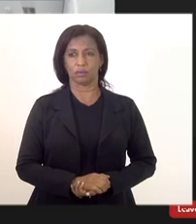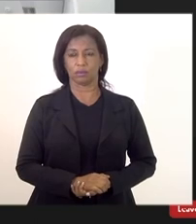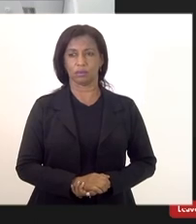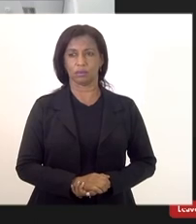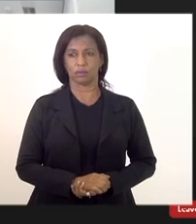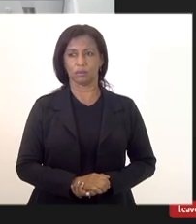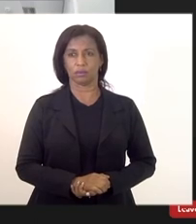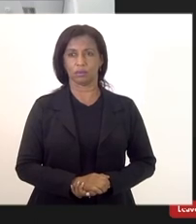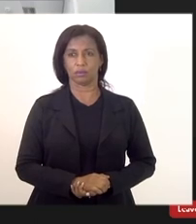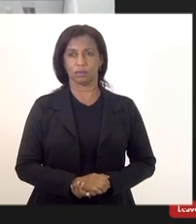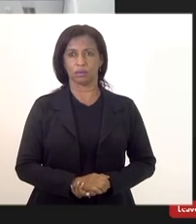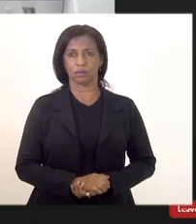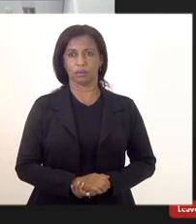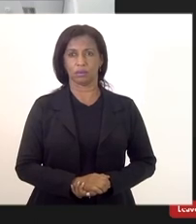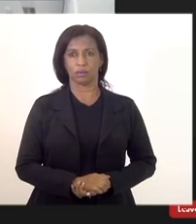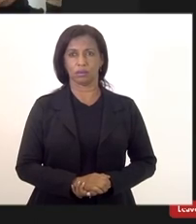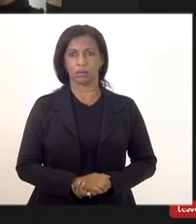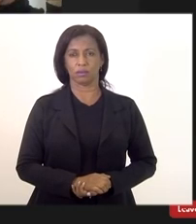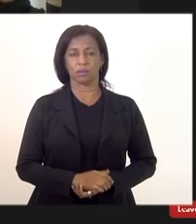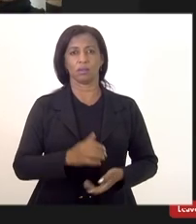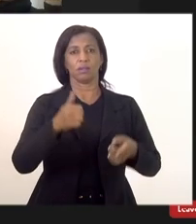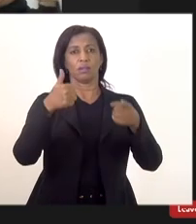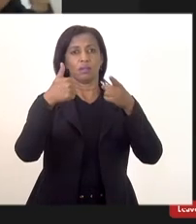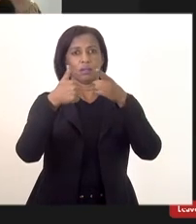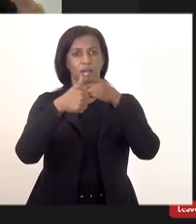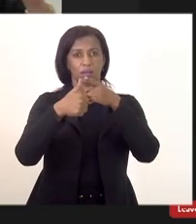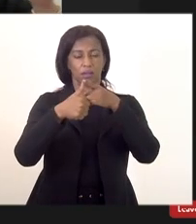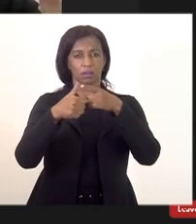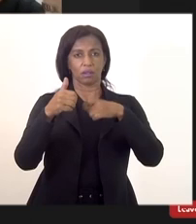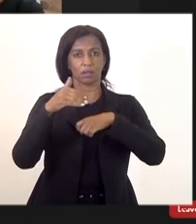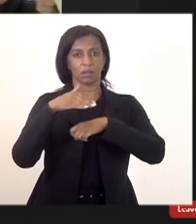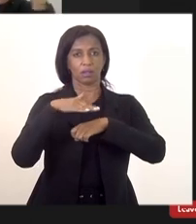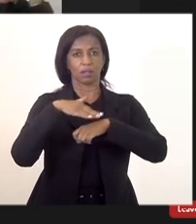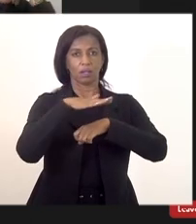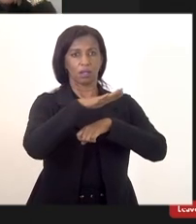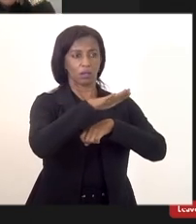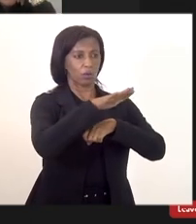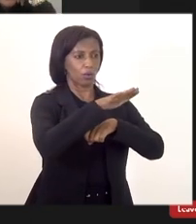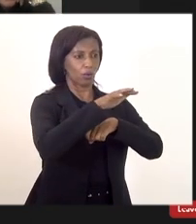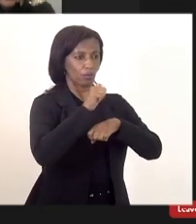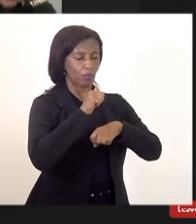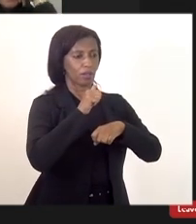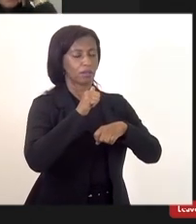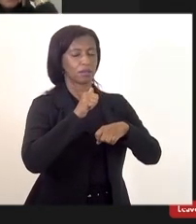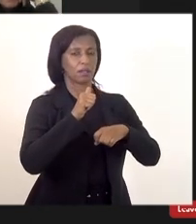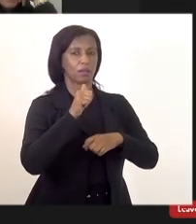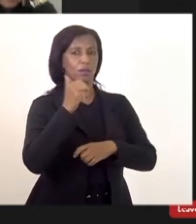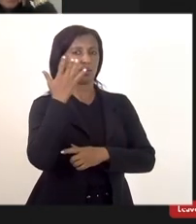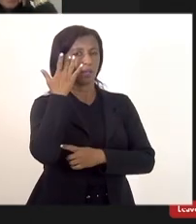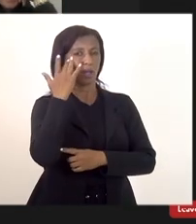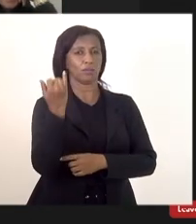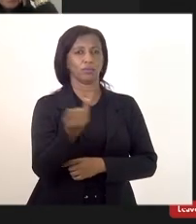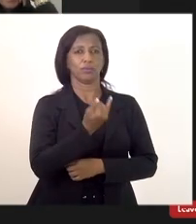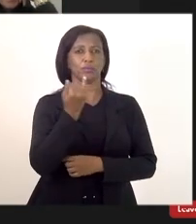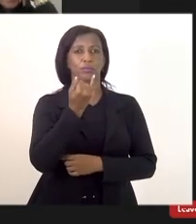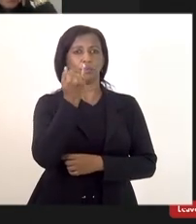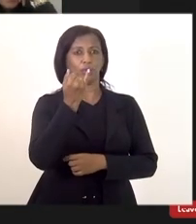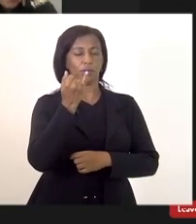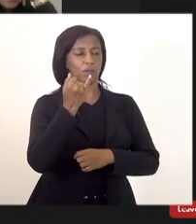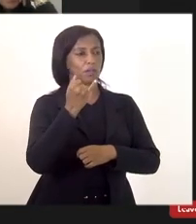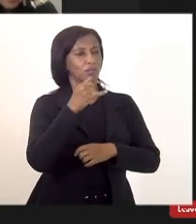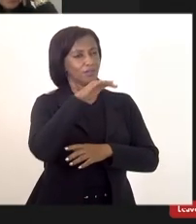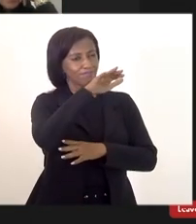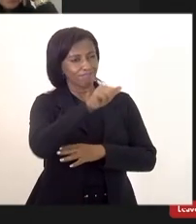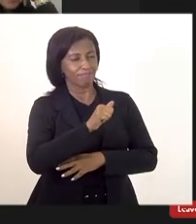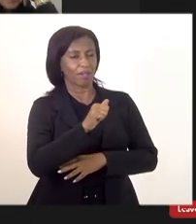desculpa te interromper pela convocação nós lutamos pela convocação e eu acho que o importante é que a convocação saia